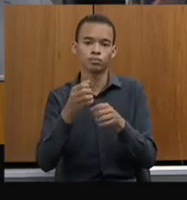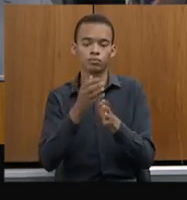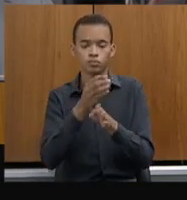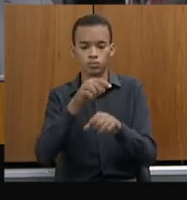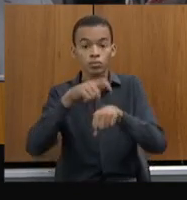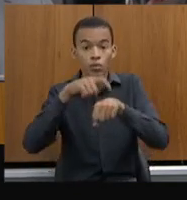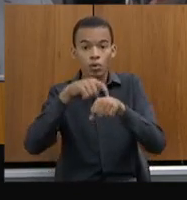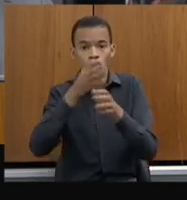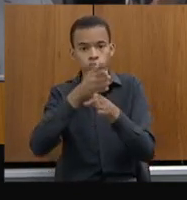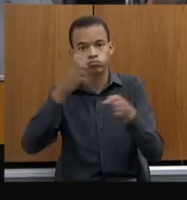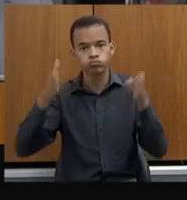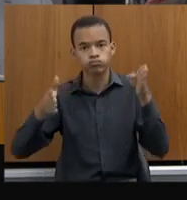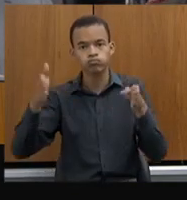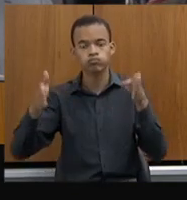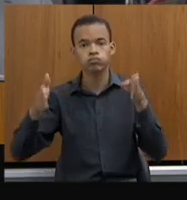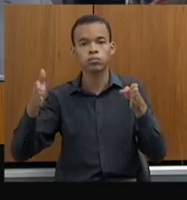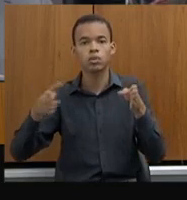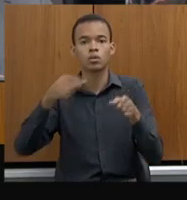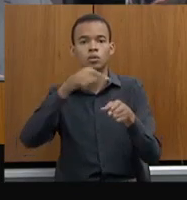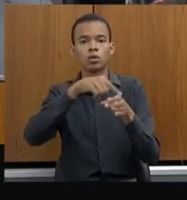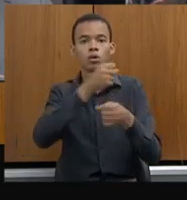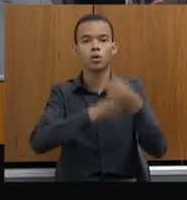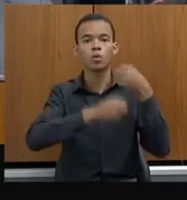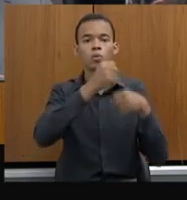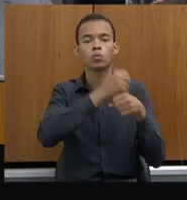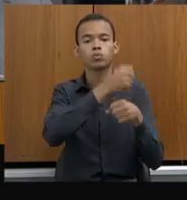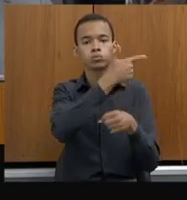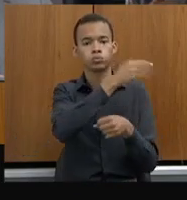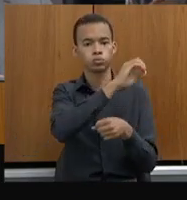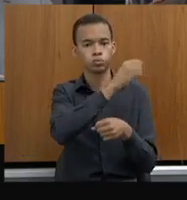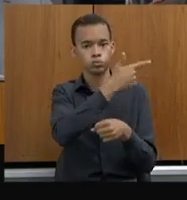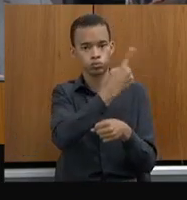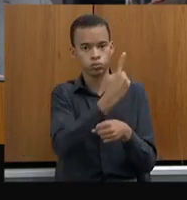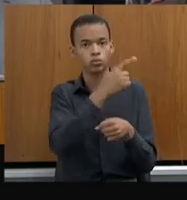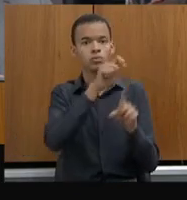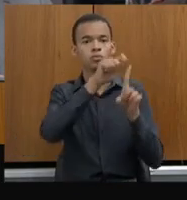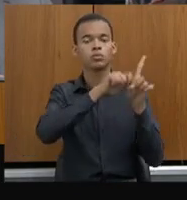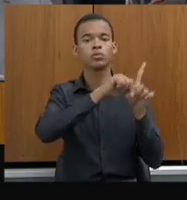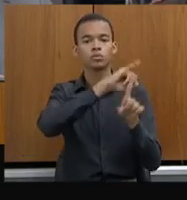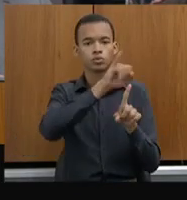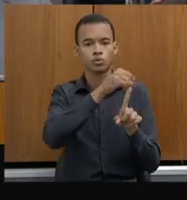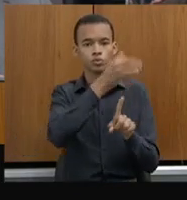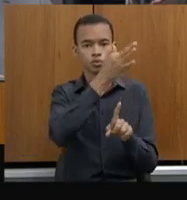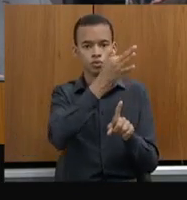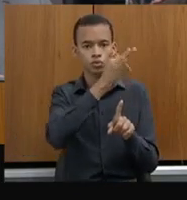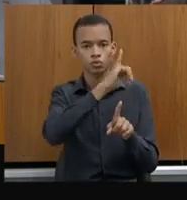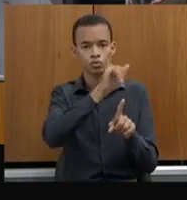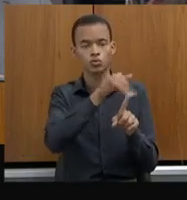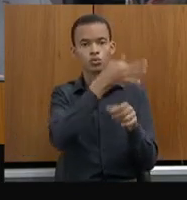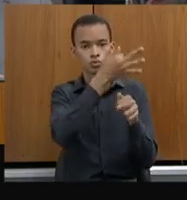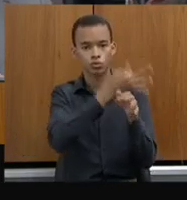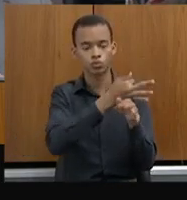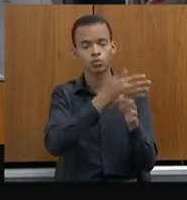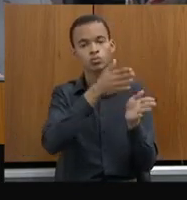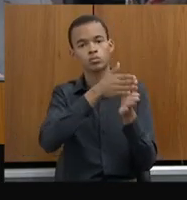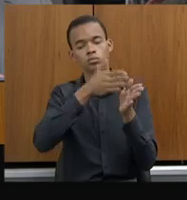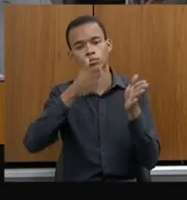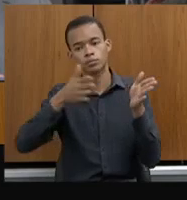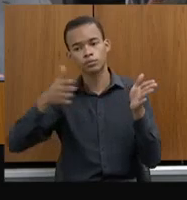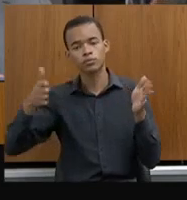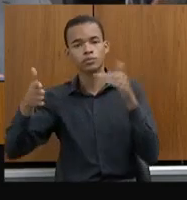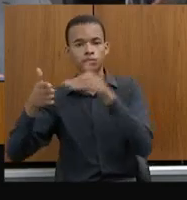que foi junho do ano passado, onde nós iniciamos esse monitoramento desta forma até este